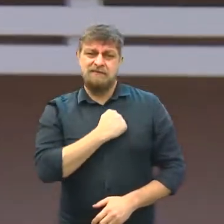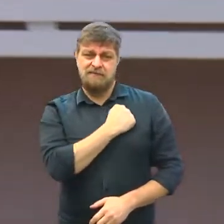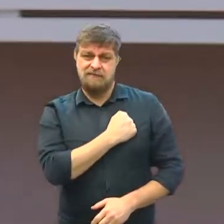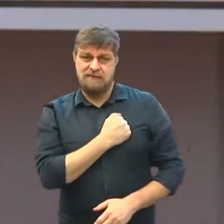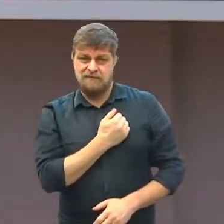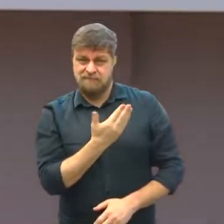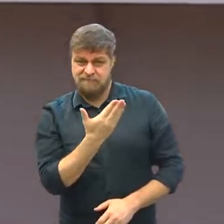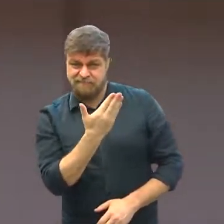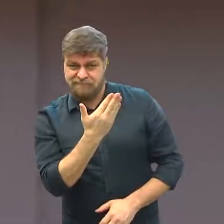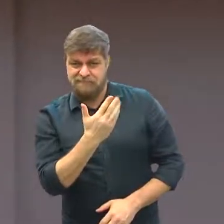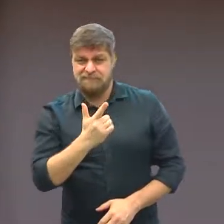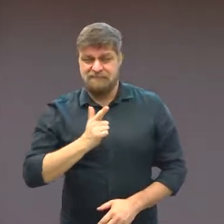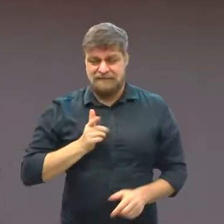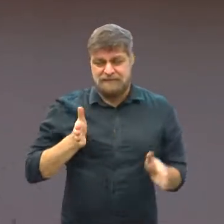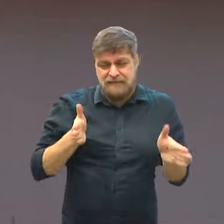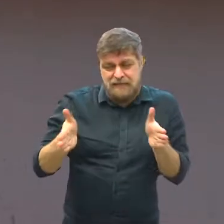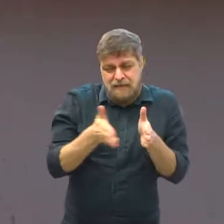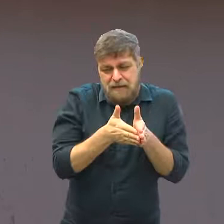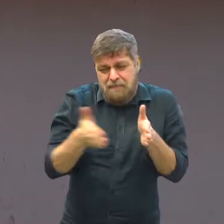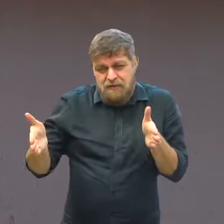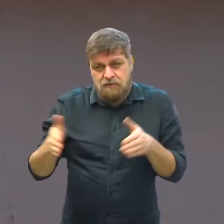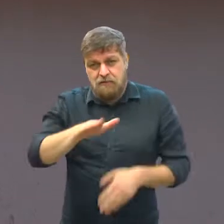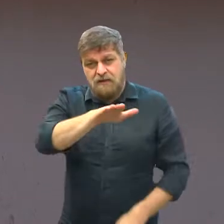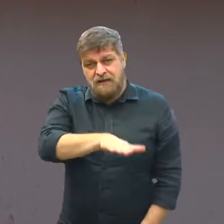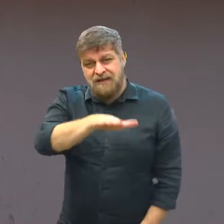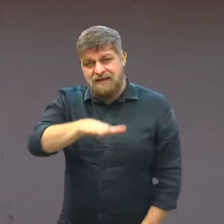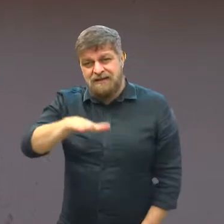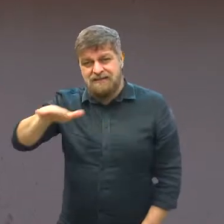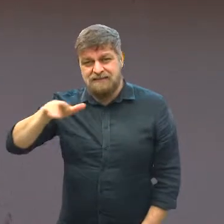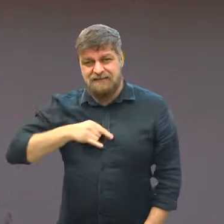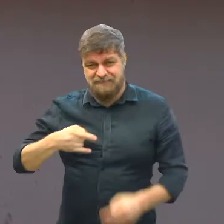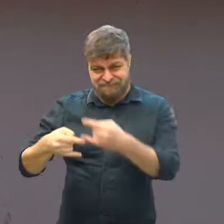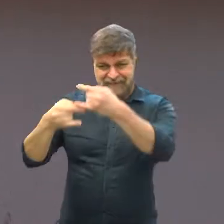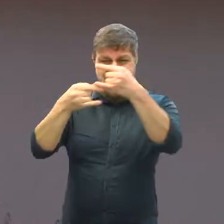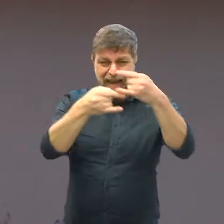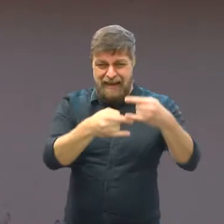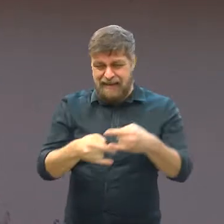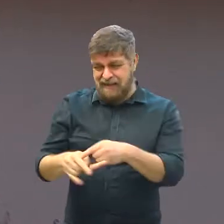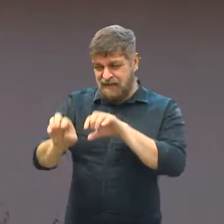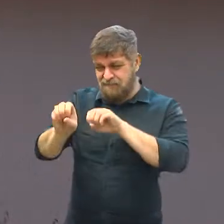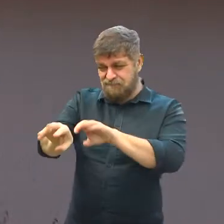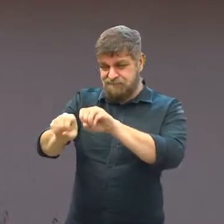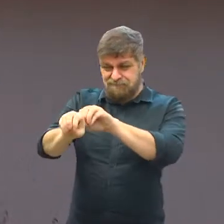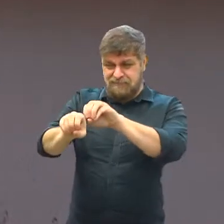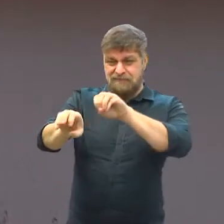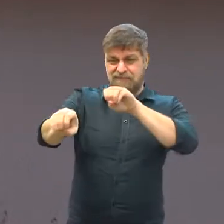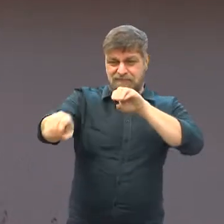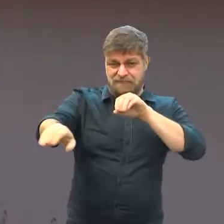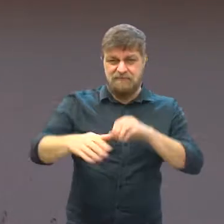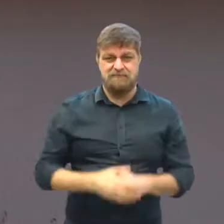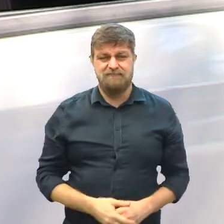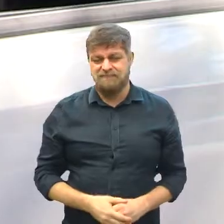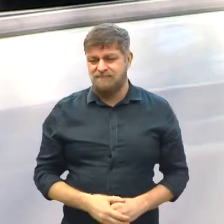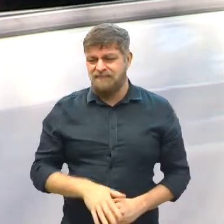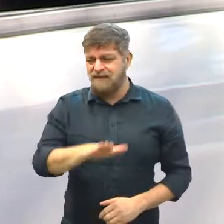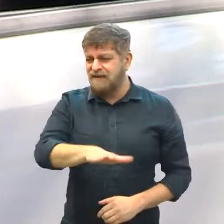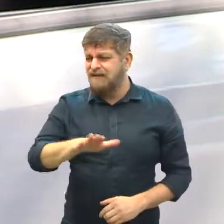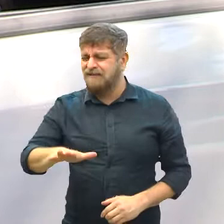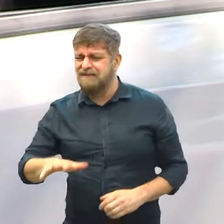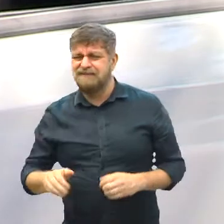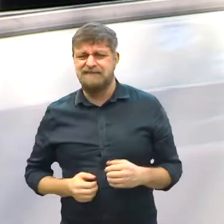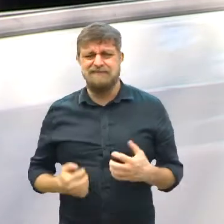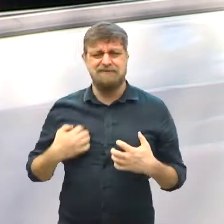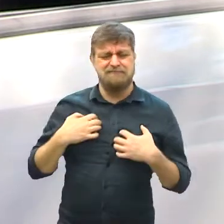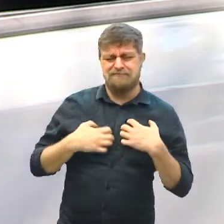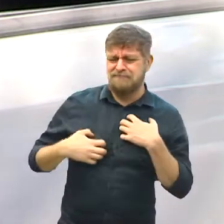descrita nas paredes. Nesse período, as crianças têm participado de aulas remotas, mas não é a mesma coisa. Eles ficam um